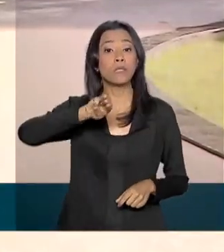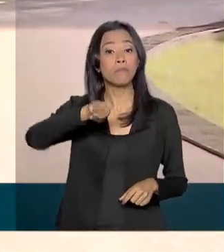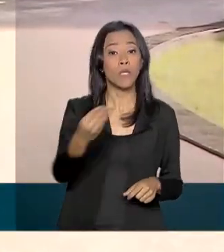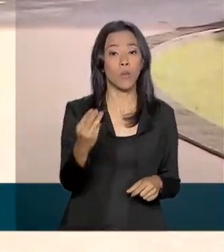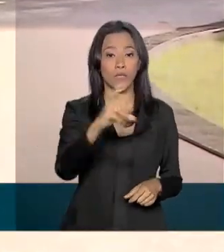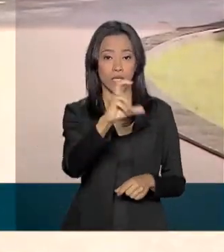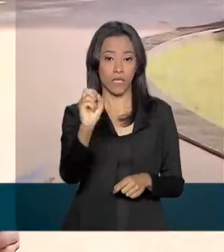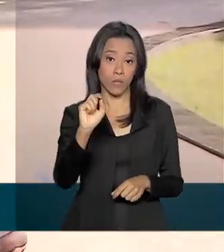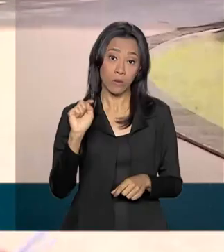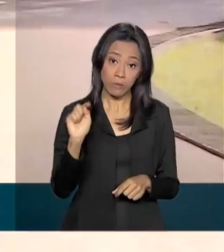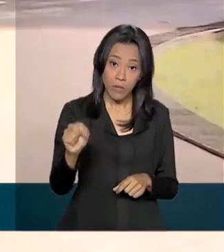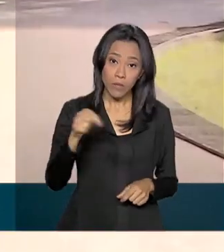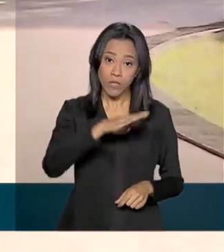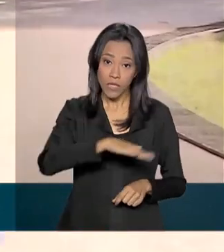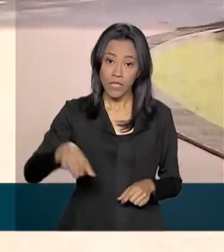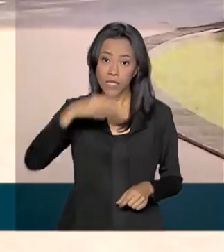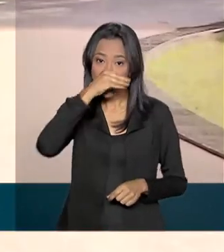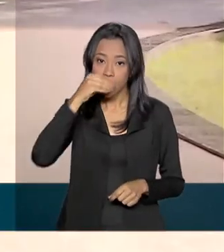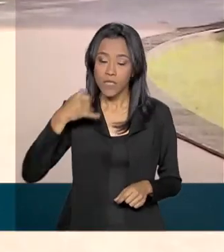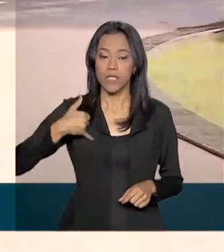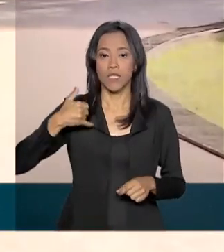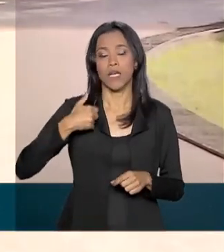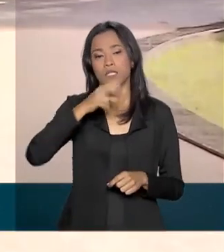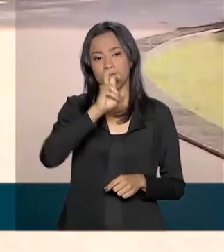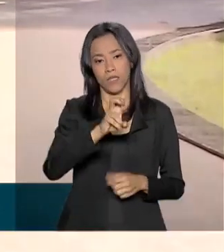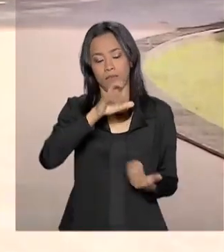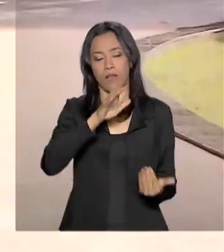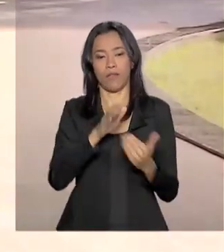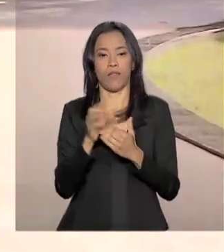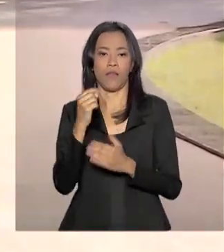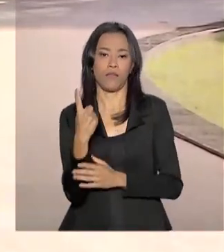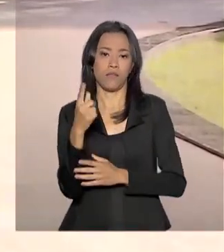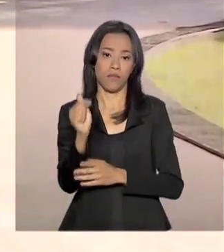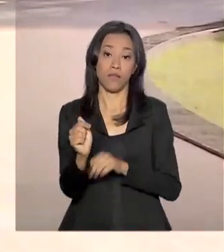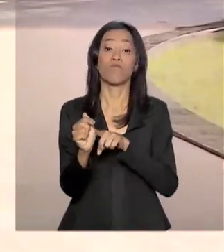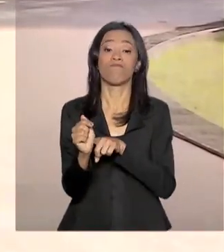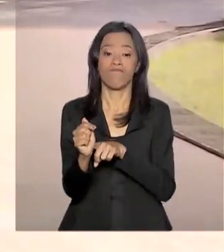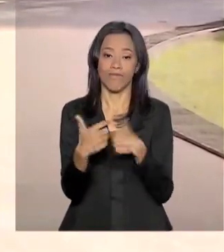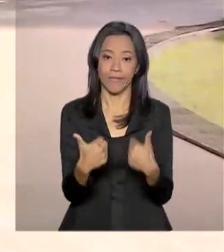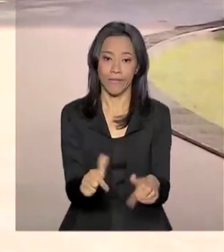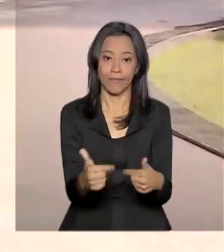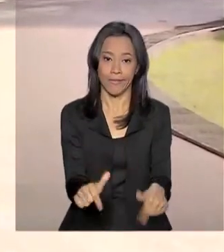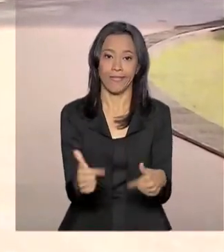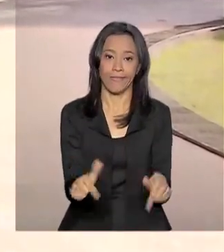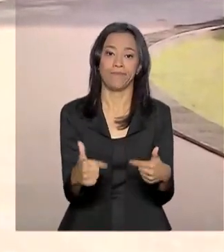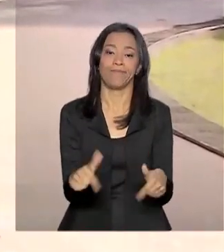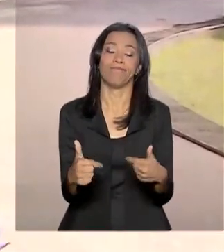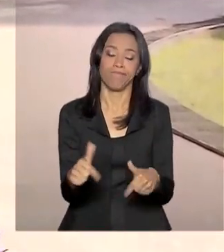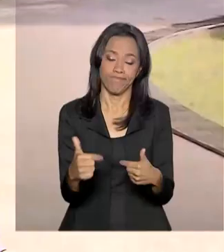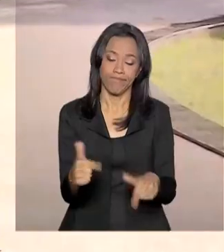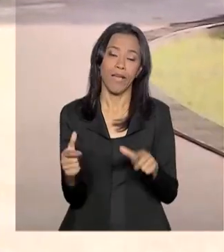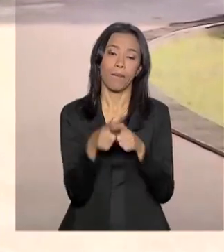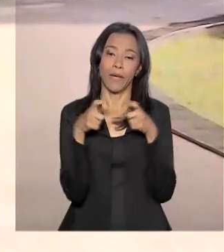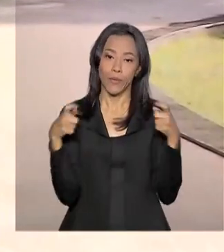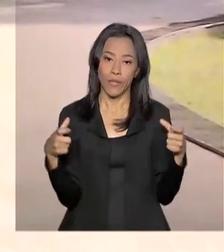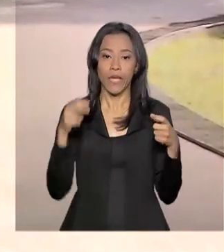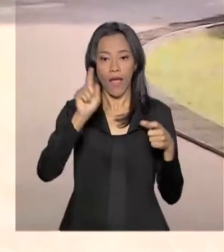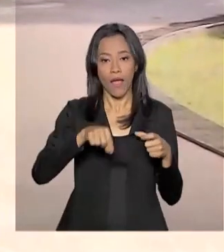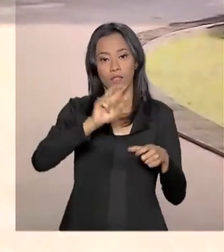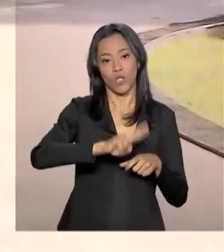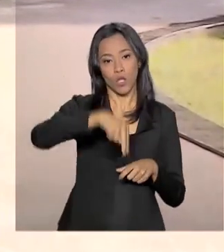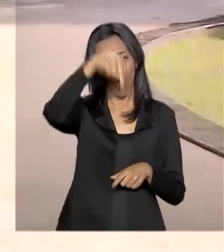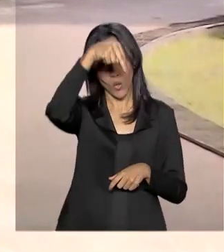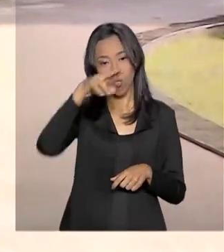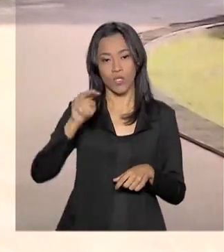e adolescentes entre 5 e 17 anos trabalhando. As maiores taxas estão nas regiões Norte e